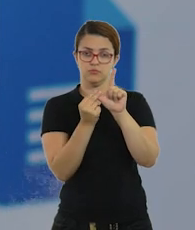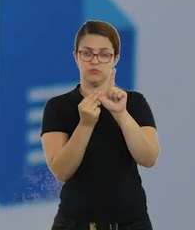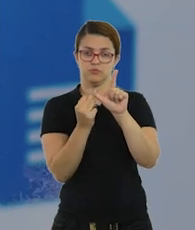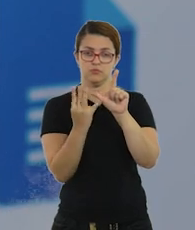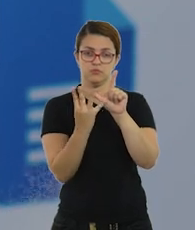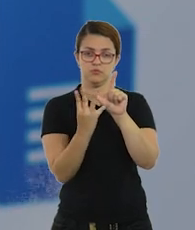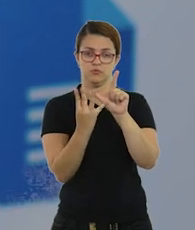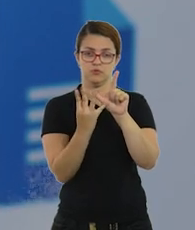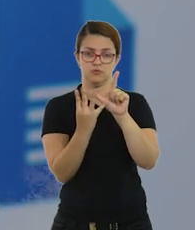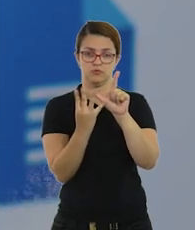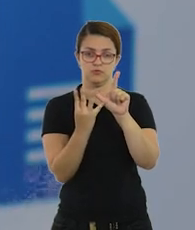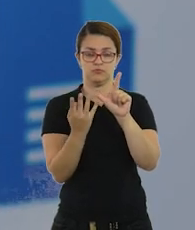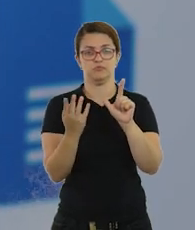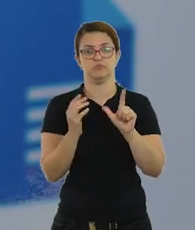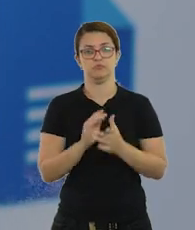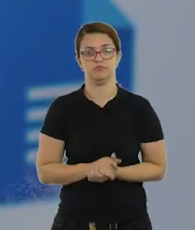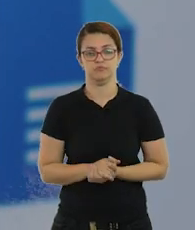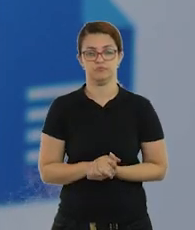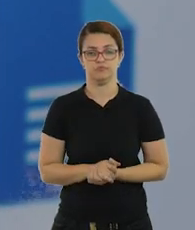três,